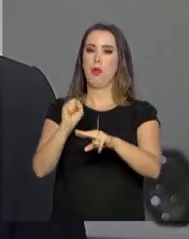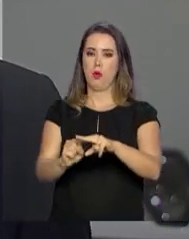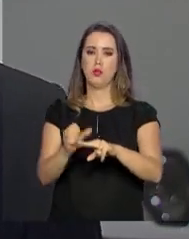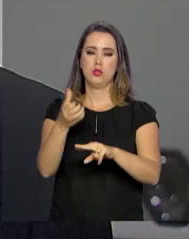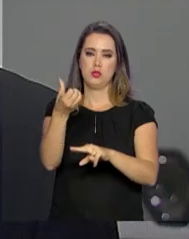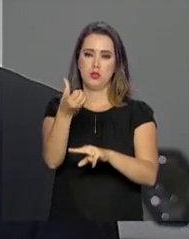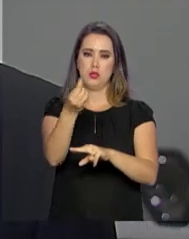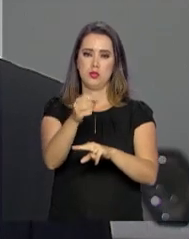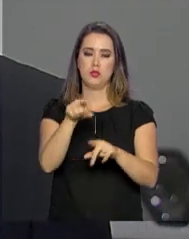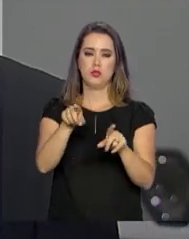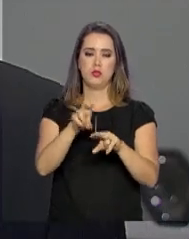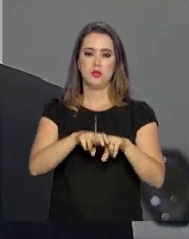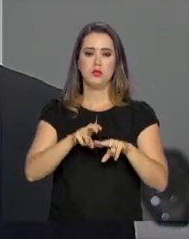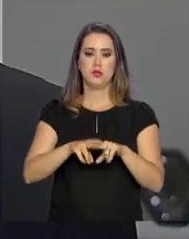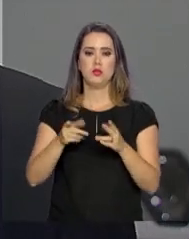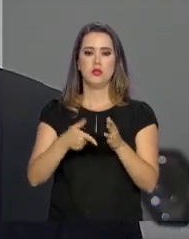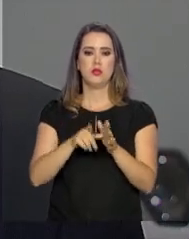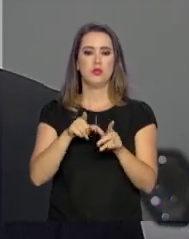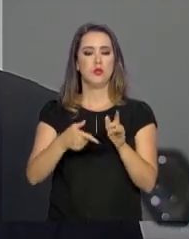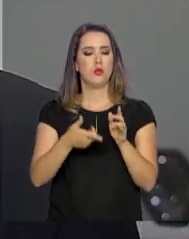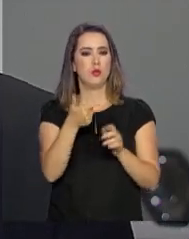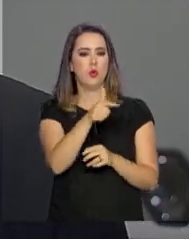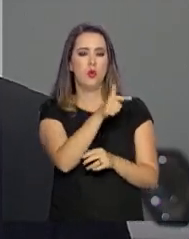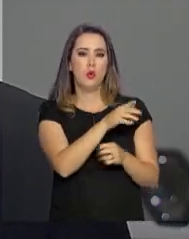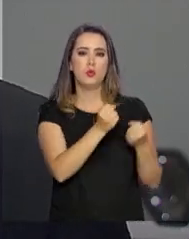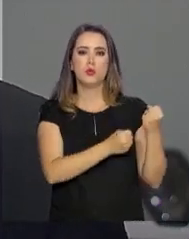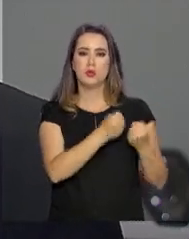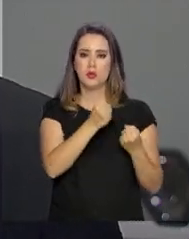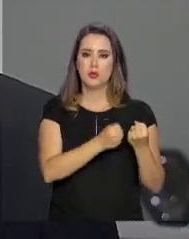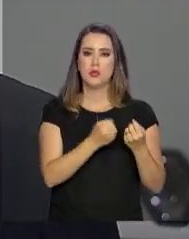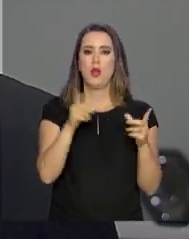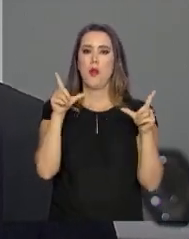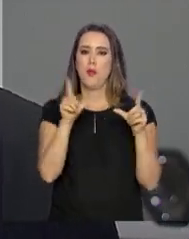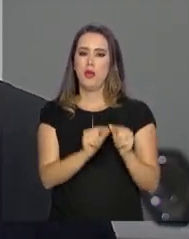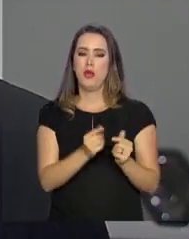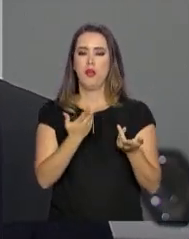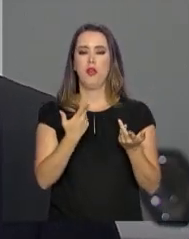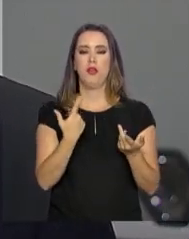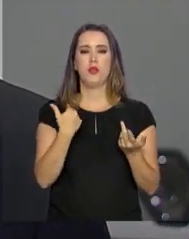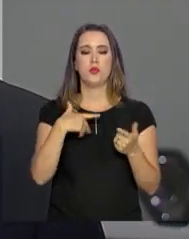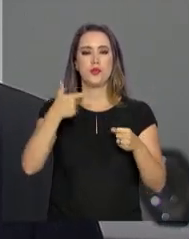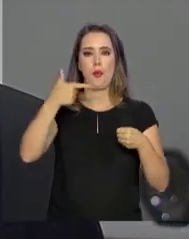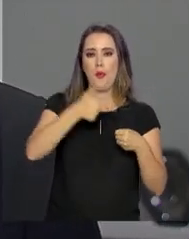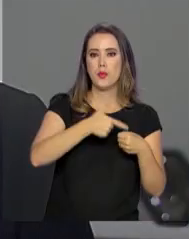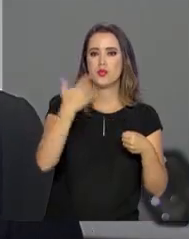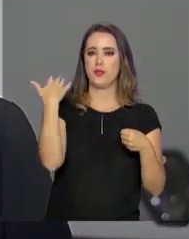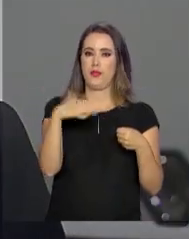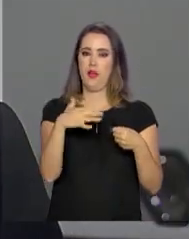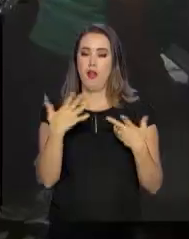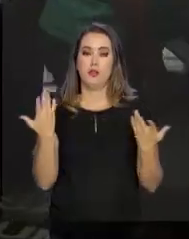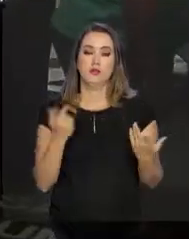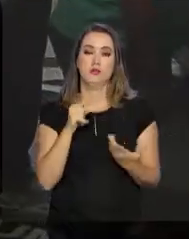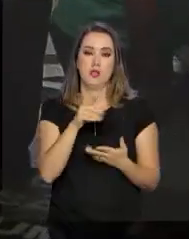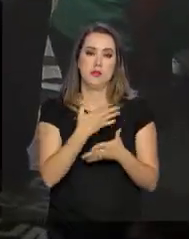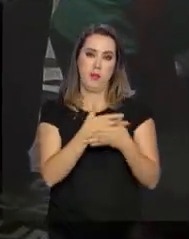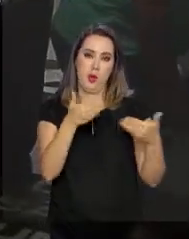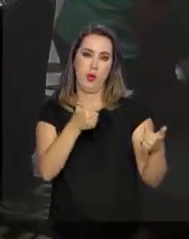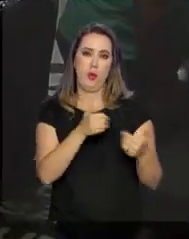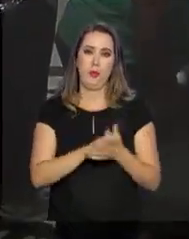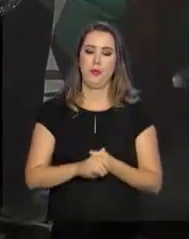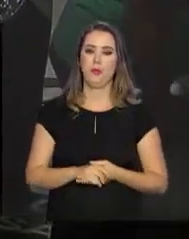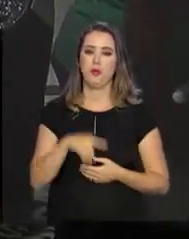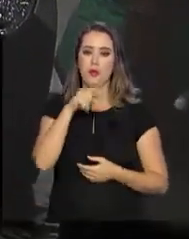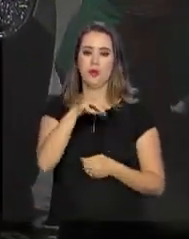E numa caminhonete só teriam 3 ou 4 vagas. Então a gente gastaria muito mais combustível para fazer esse transporte. Os novos